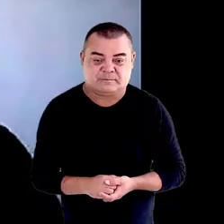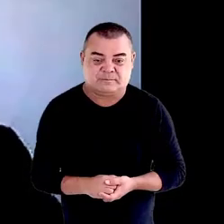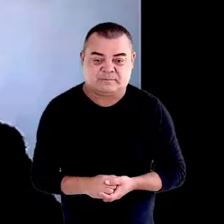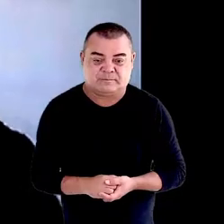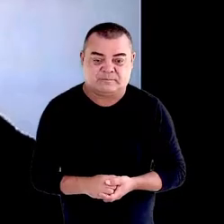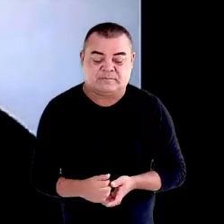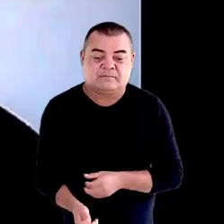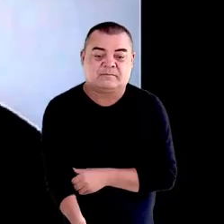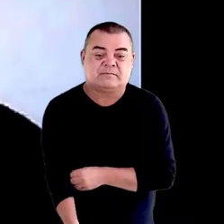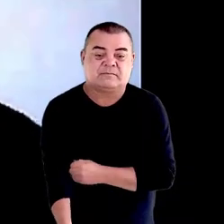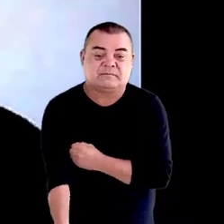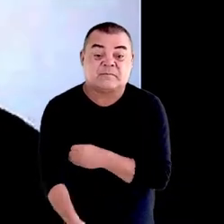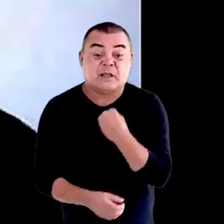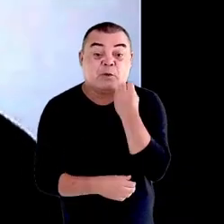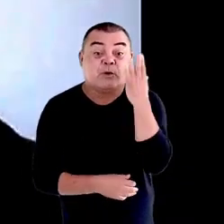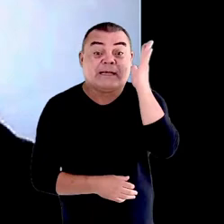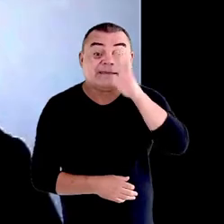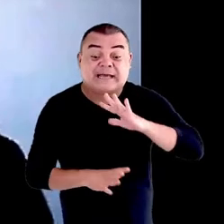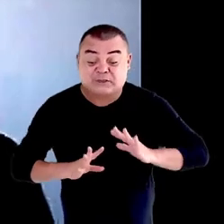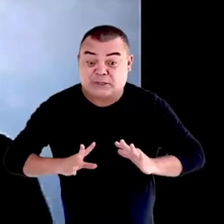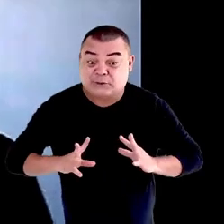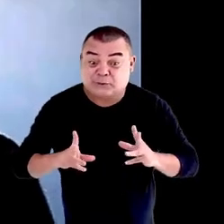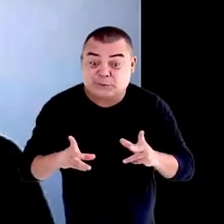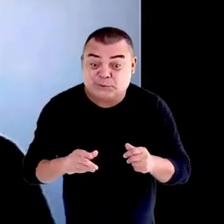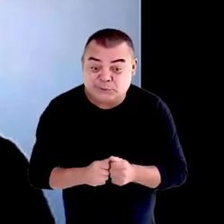Boa tarde a todas e todos.